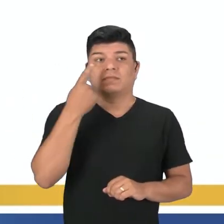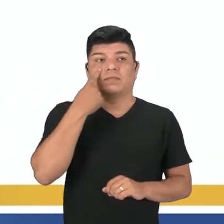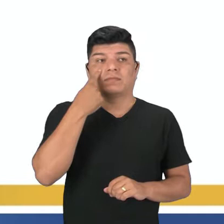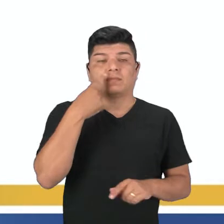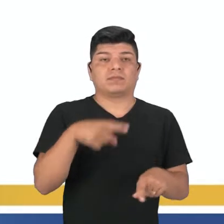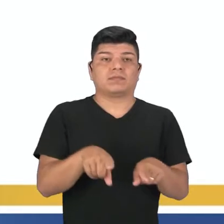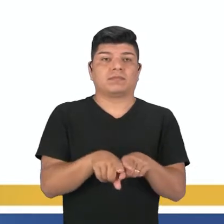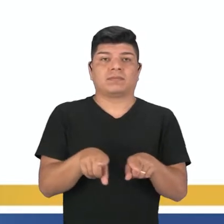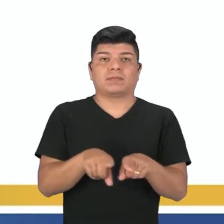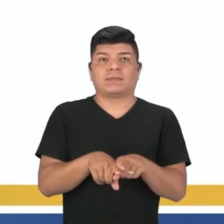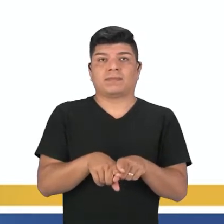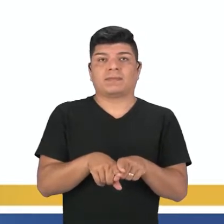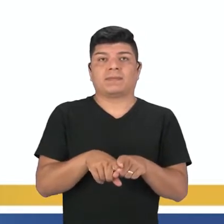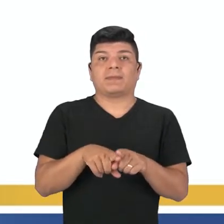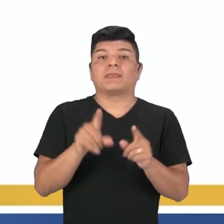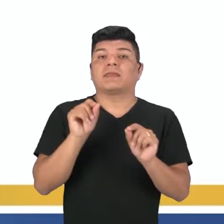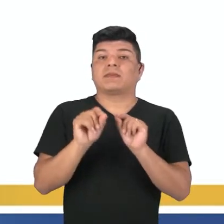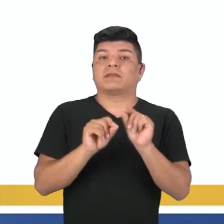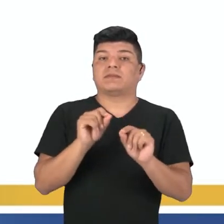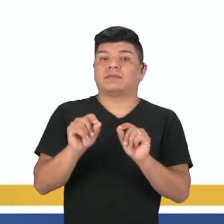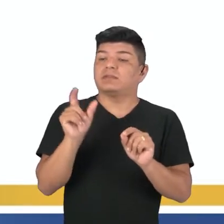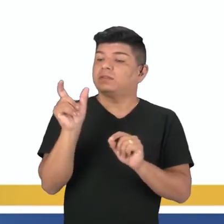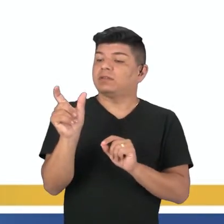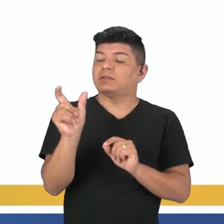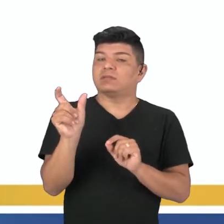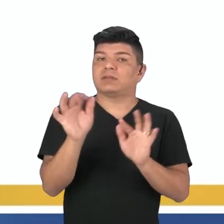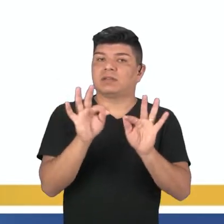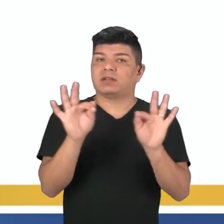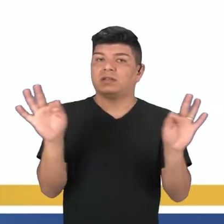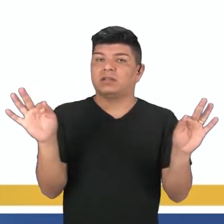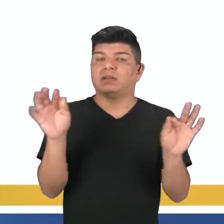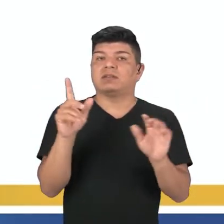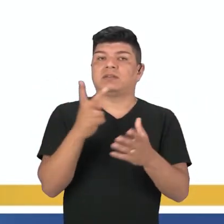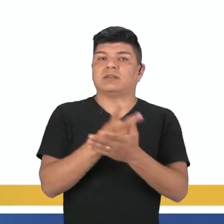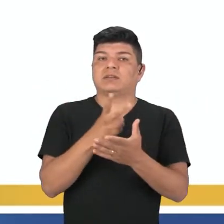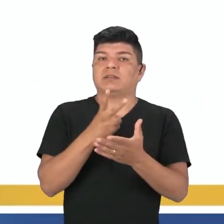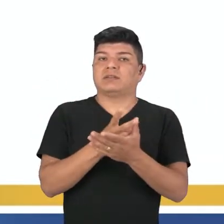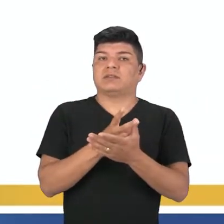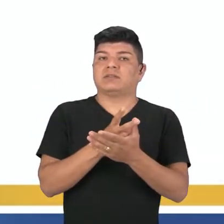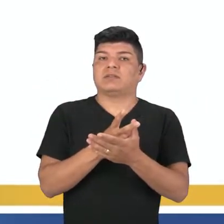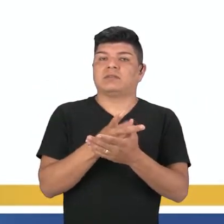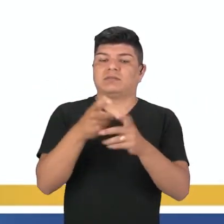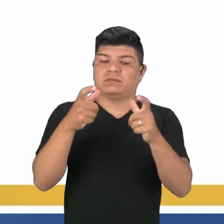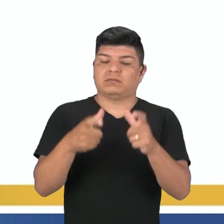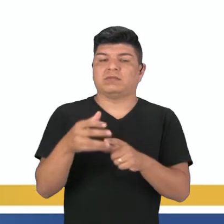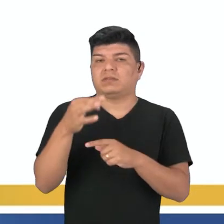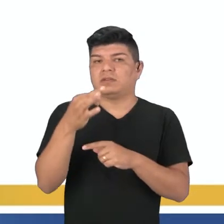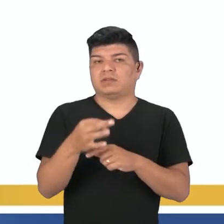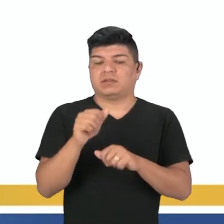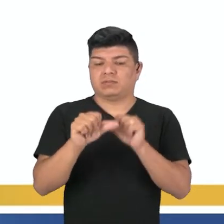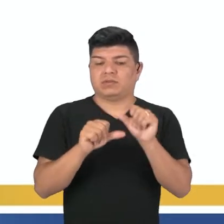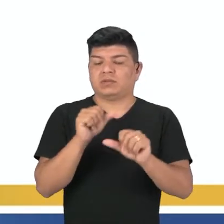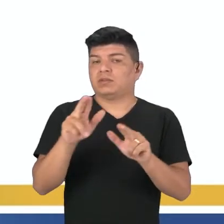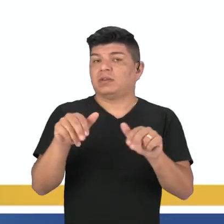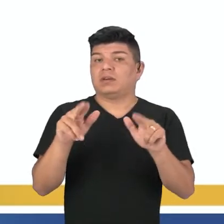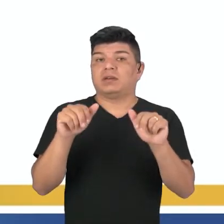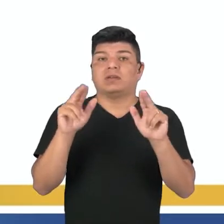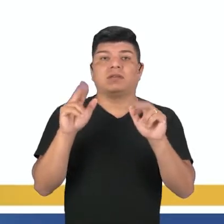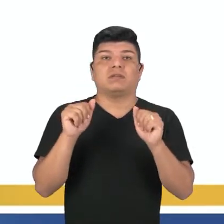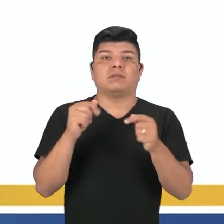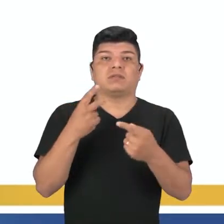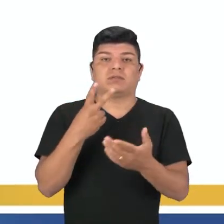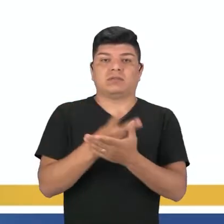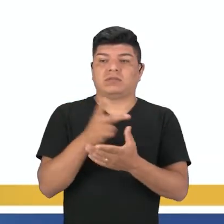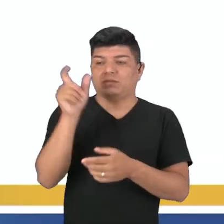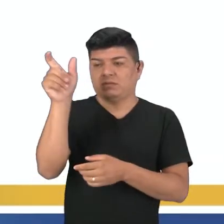observarem que essa ordem de palavras na frase, elas vêm sempre no mesmo lugar. Elas não vão mudar. O sujeito